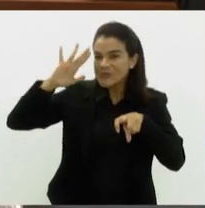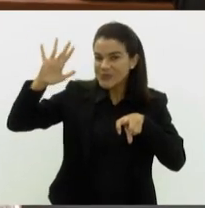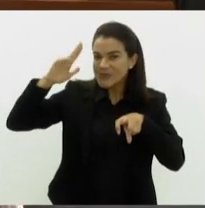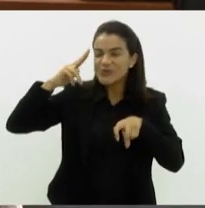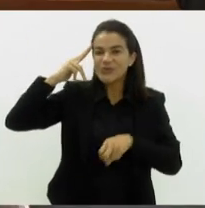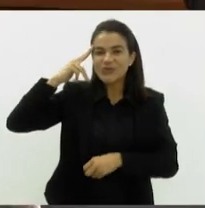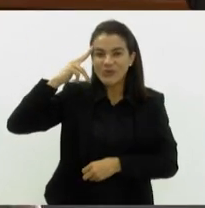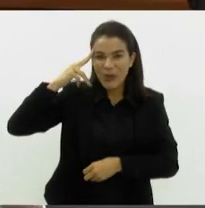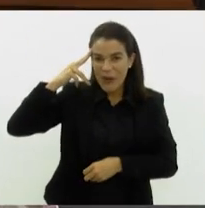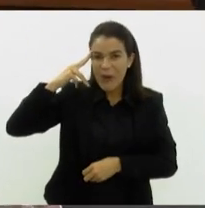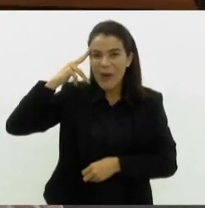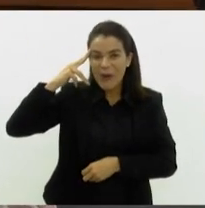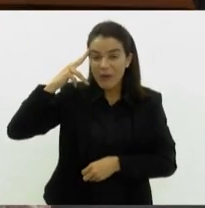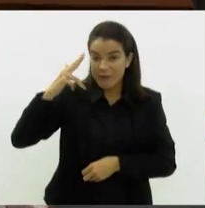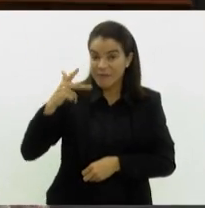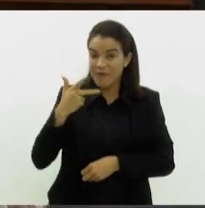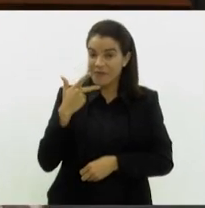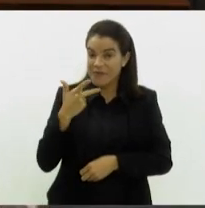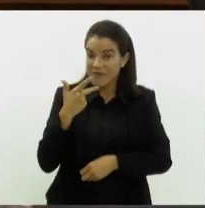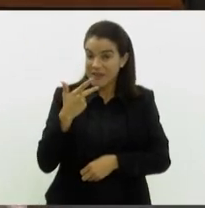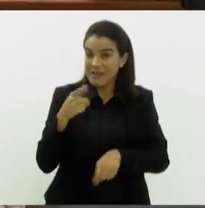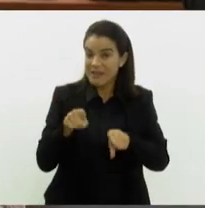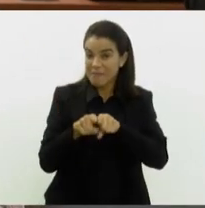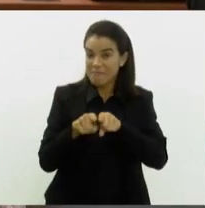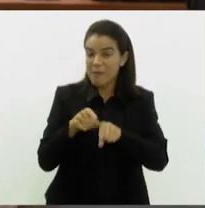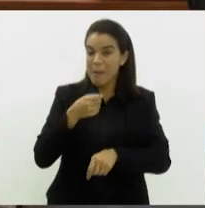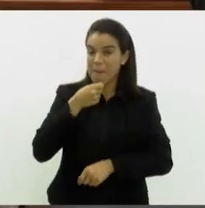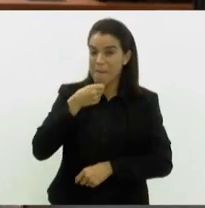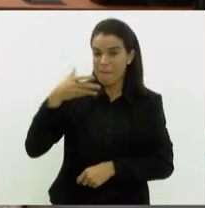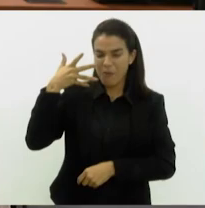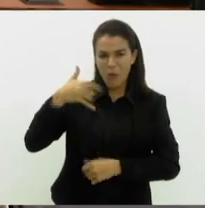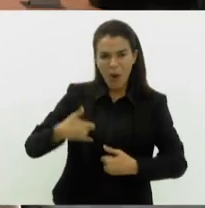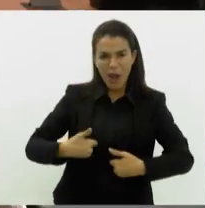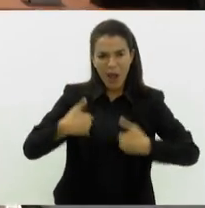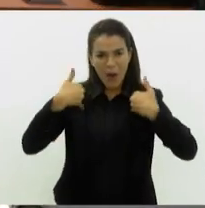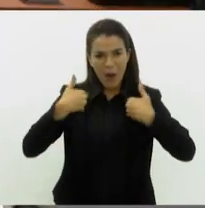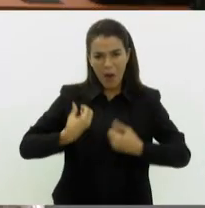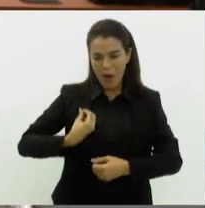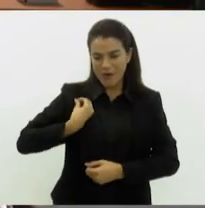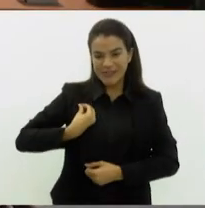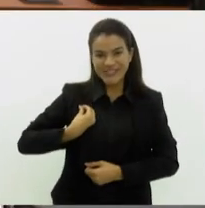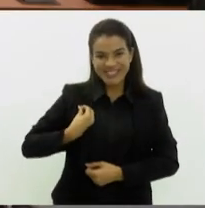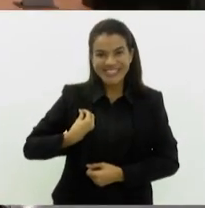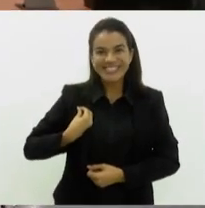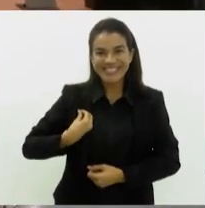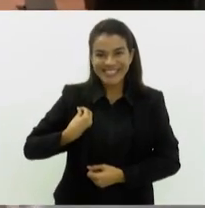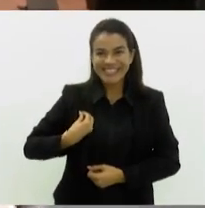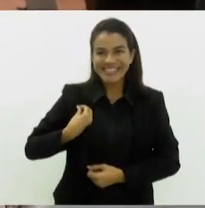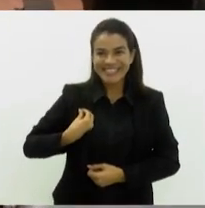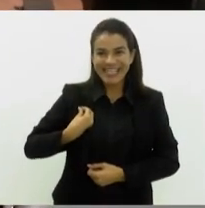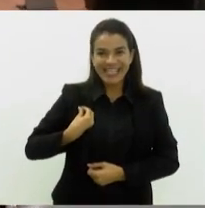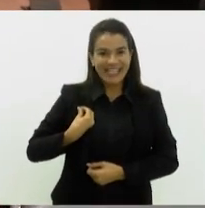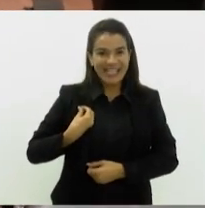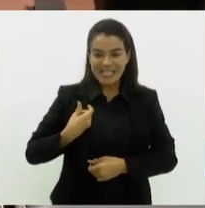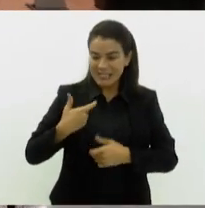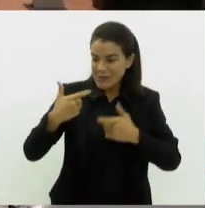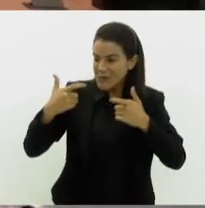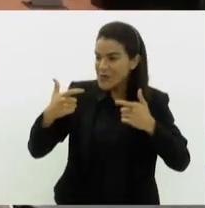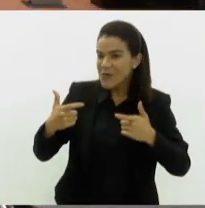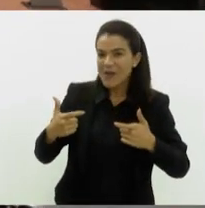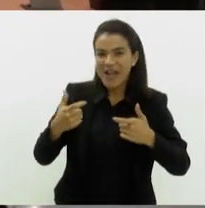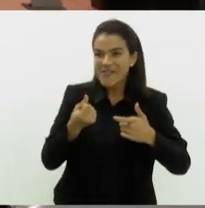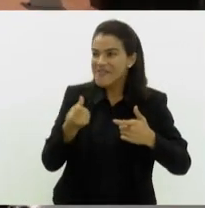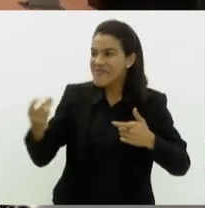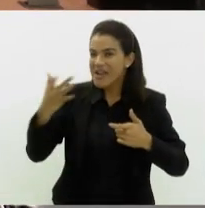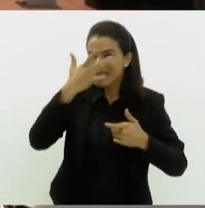e como eu disse na tribuna, uma honra, um prazer estar aqui, nesse lugar onde muitas